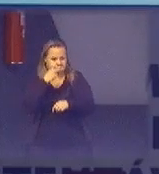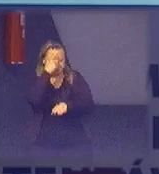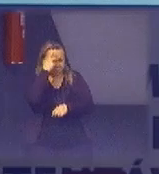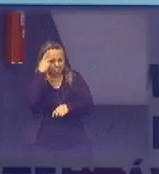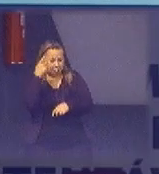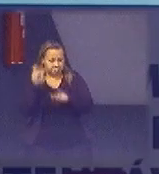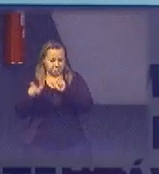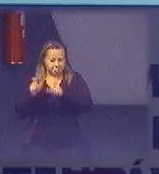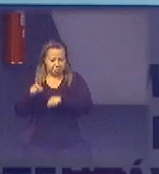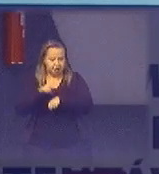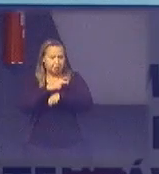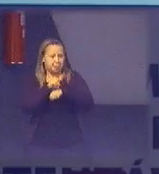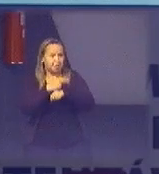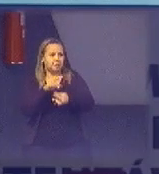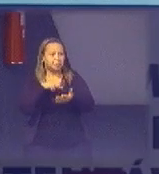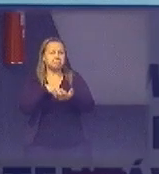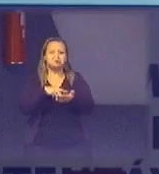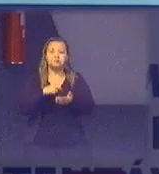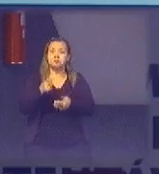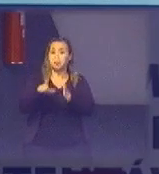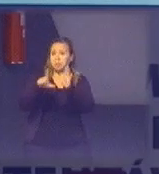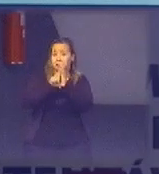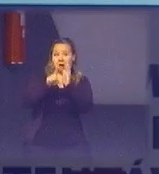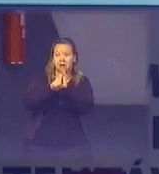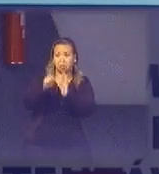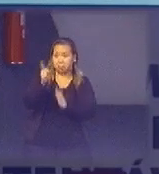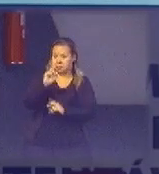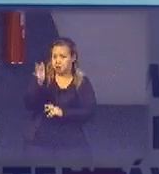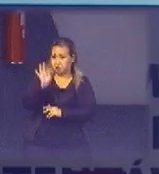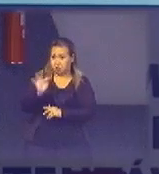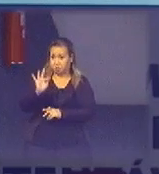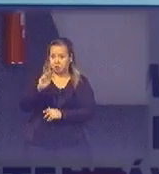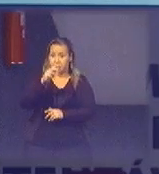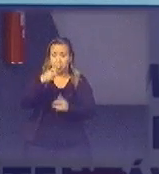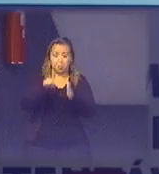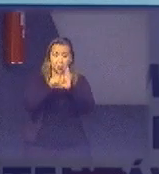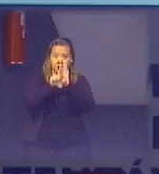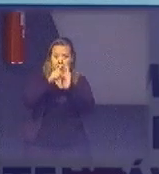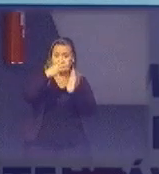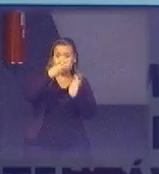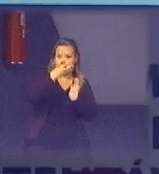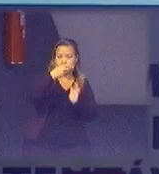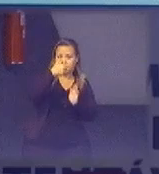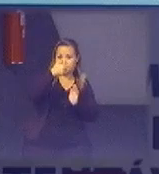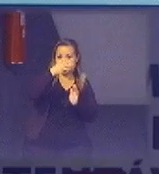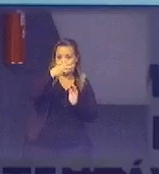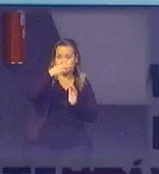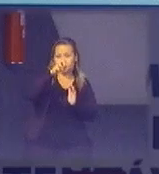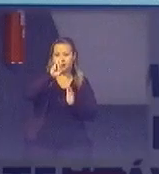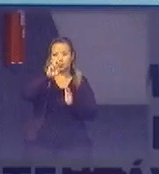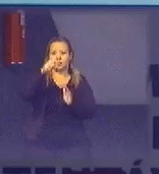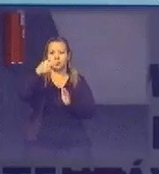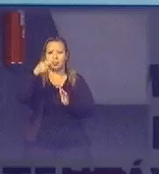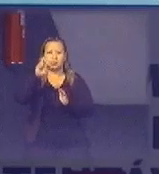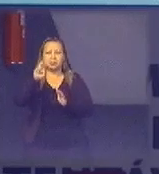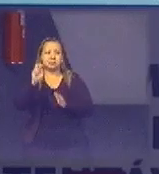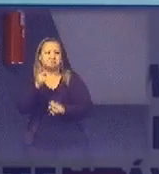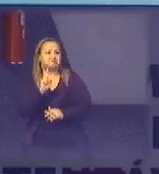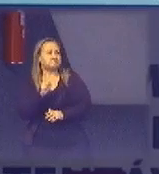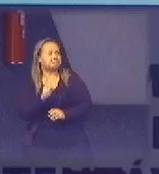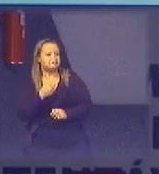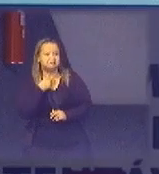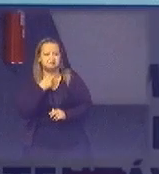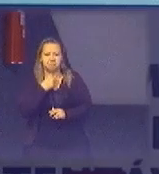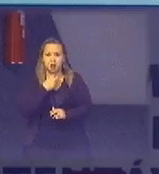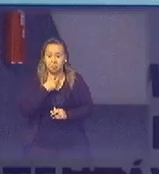etc caiu então a lei 13.575 ela não tem essa possibilidade e aí depois